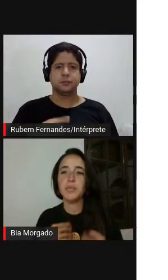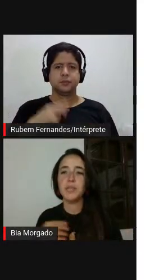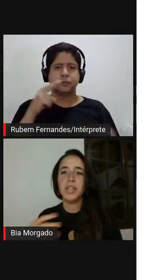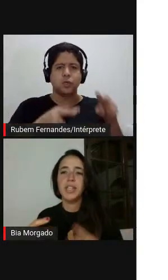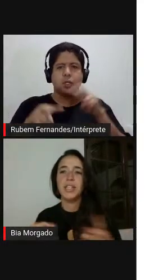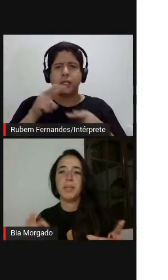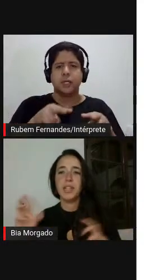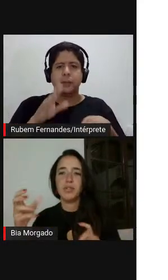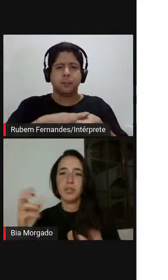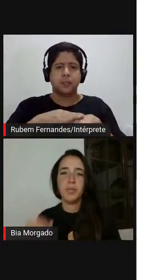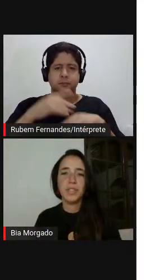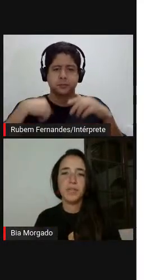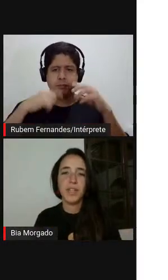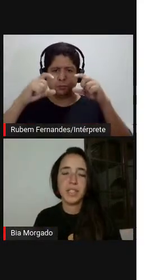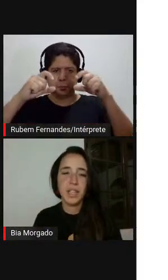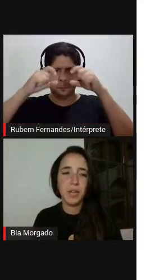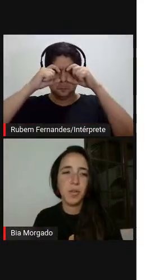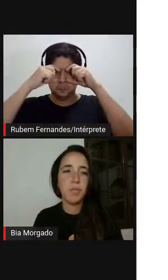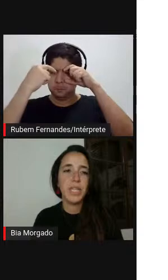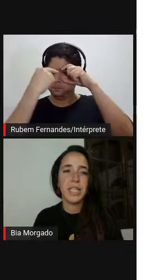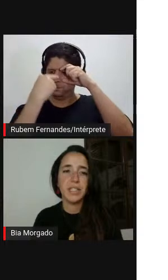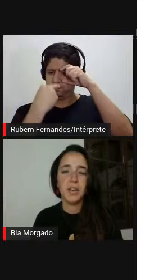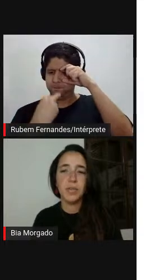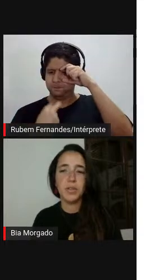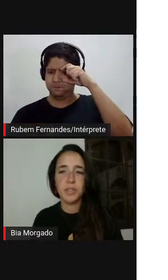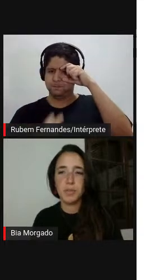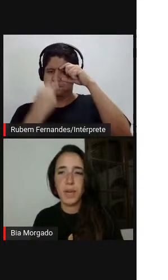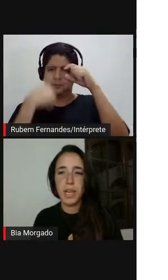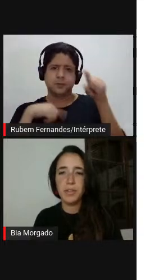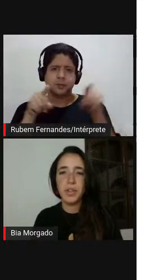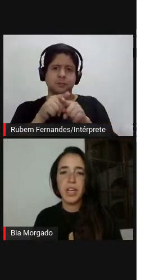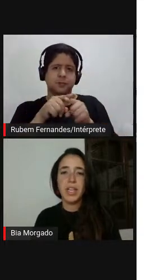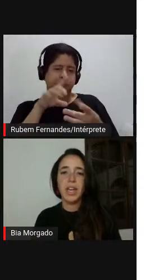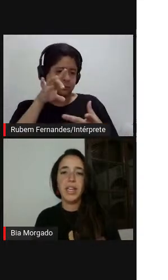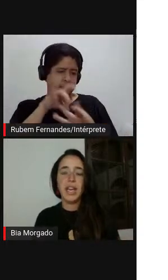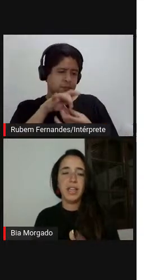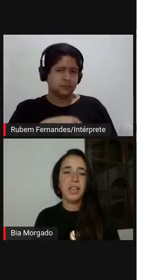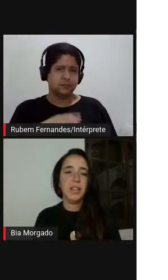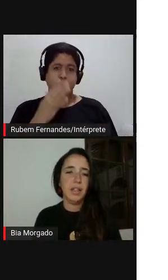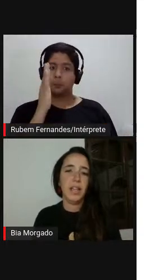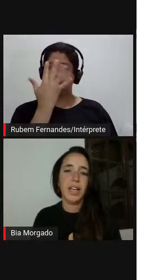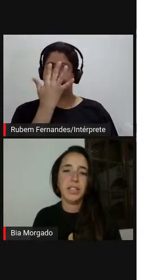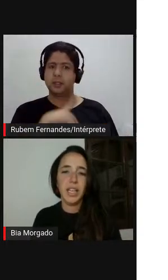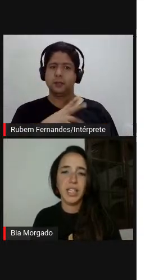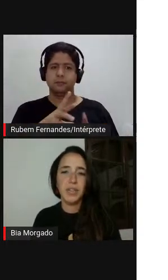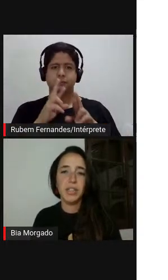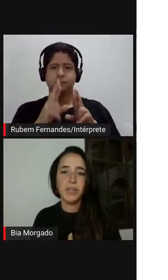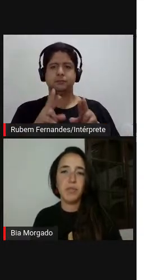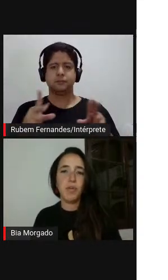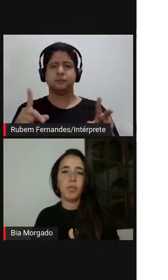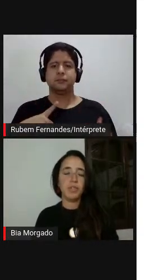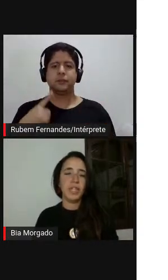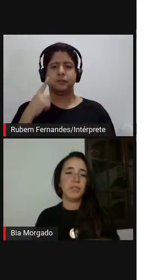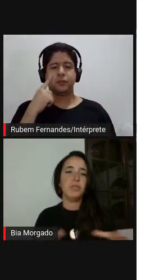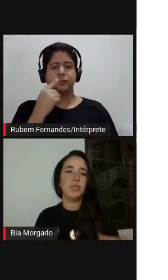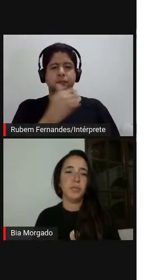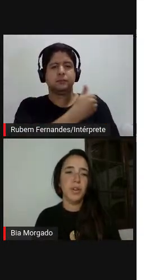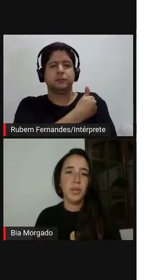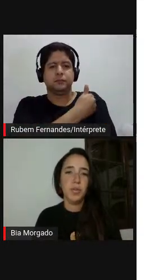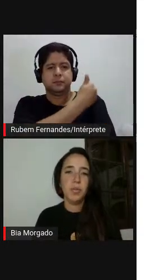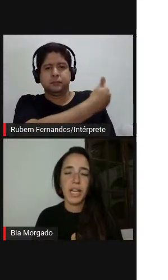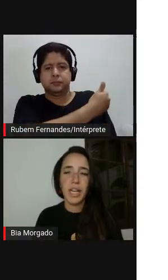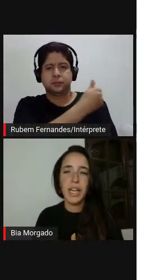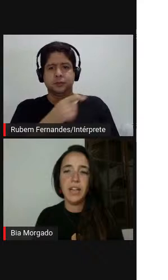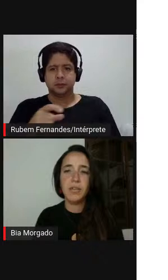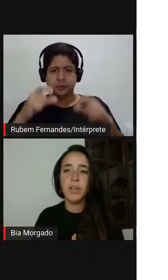mesmo, dependendo de como você faz essa combinação entre os espelhos, né, e aqui, à esquerda, você vê o óculos dentro de um